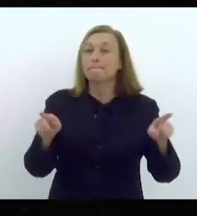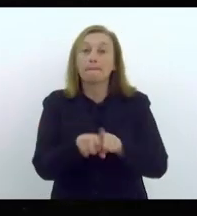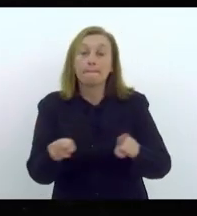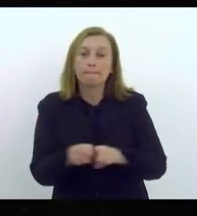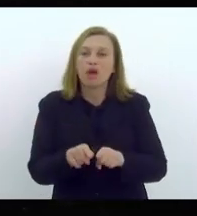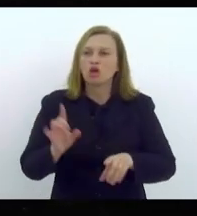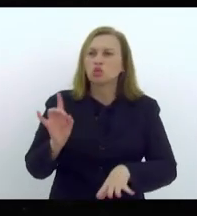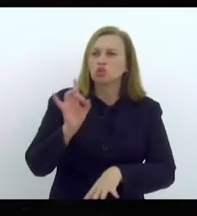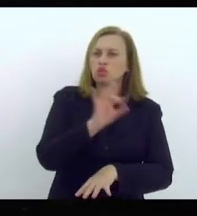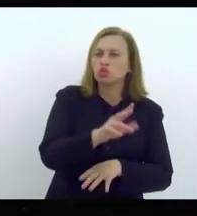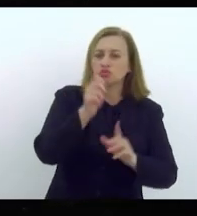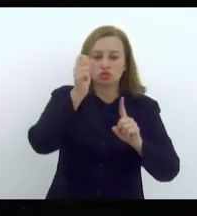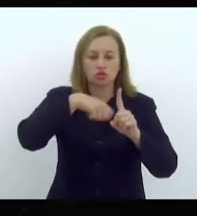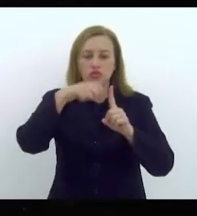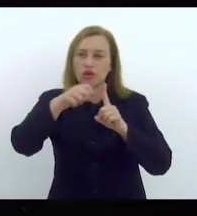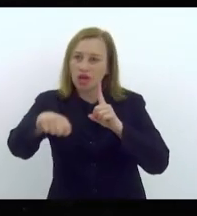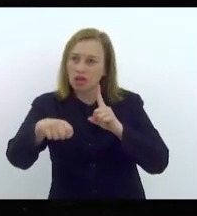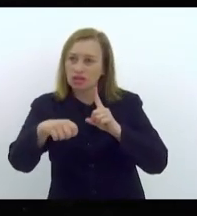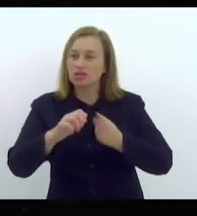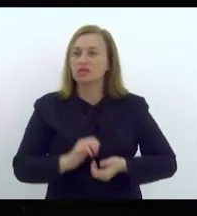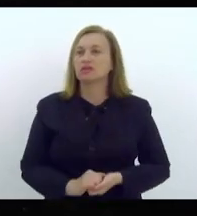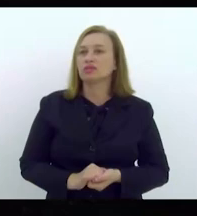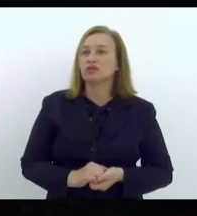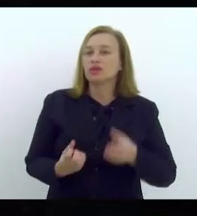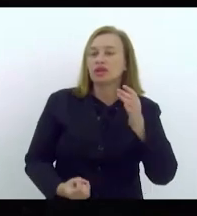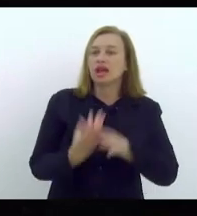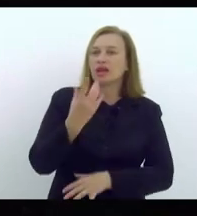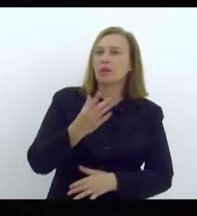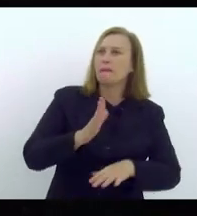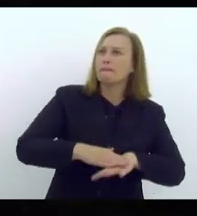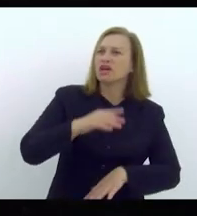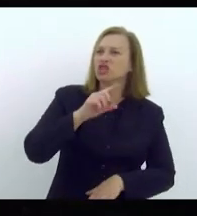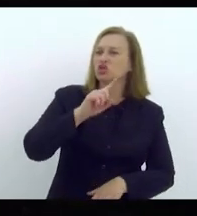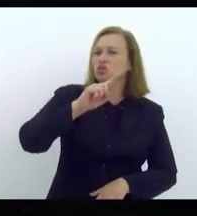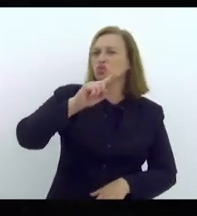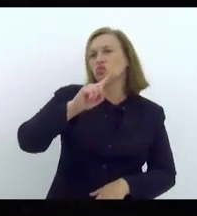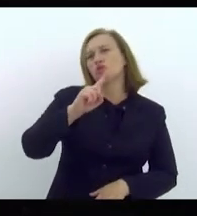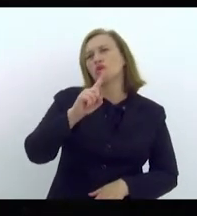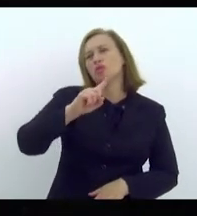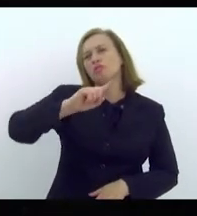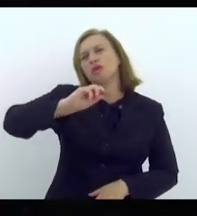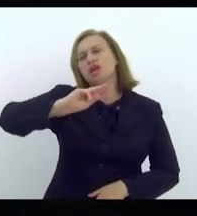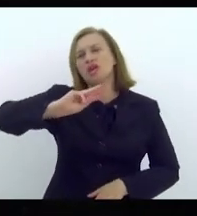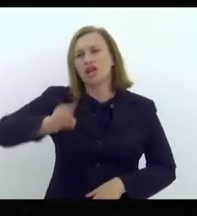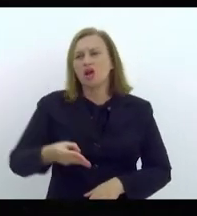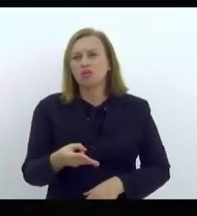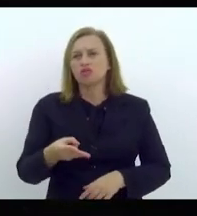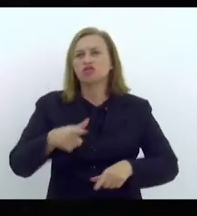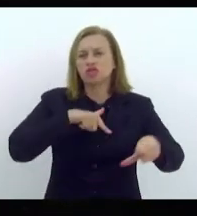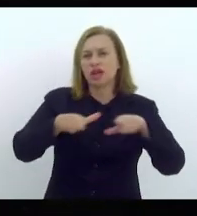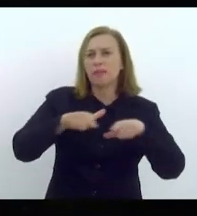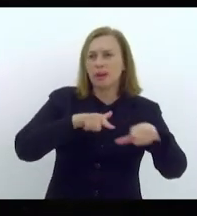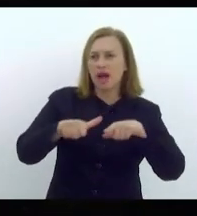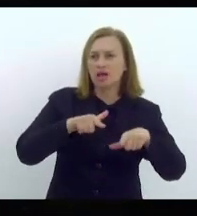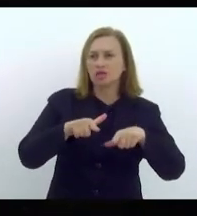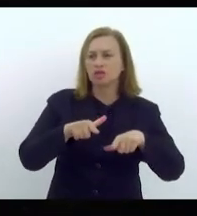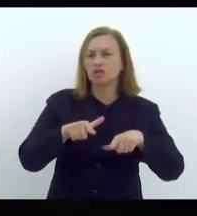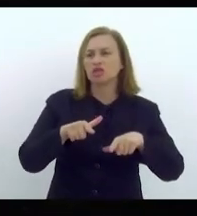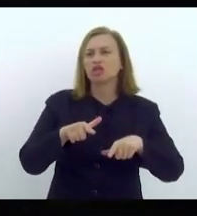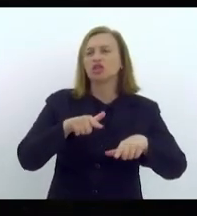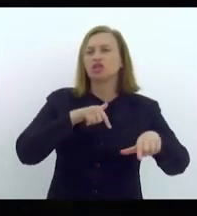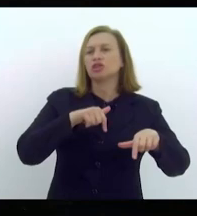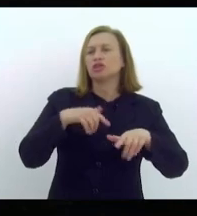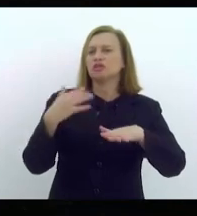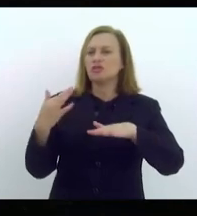nos últimos meses foram gerados mais de um milhão de empregos de carteira assinada, empregos formais, cresceu também 8